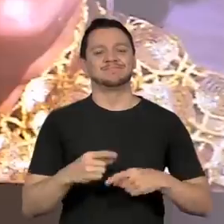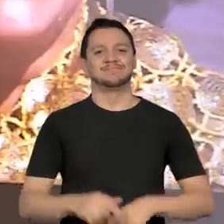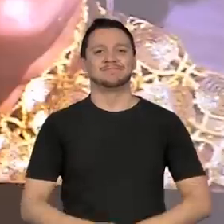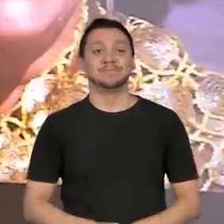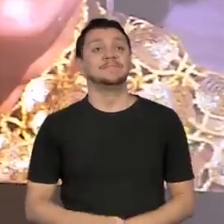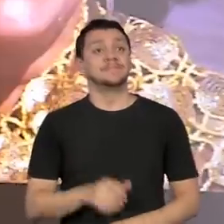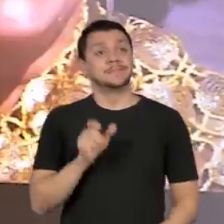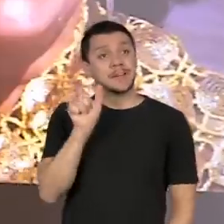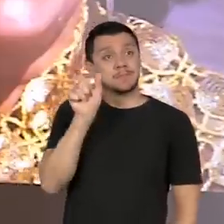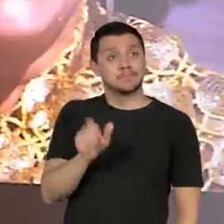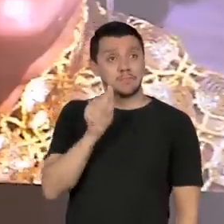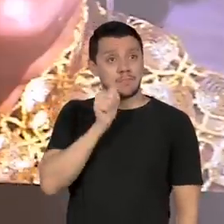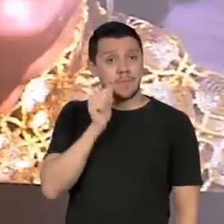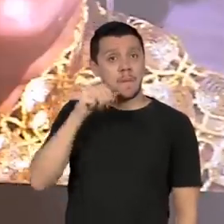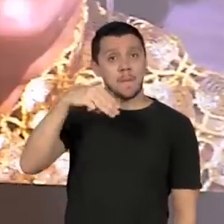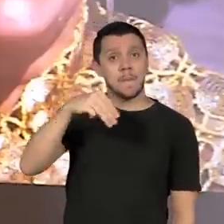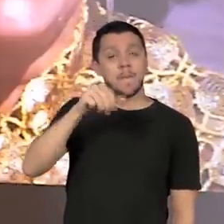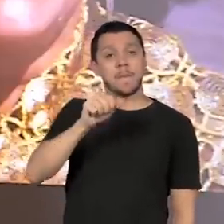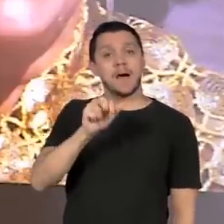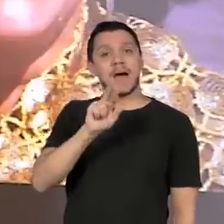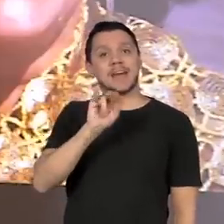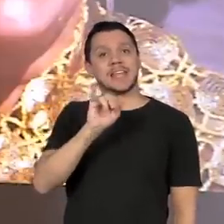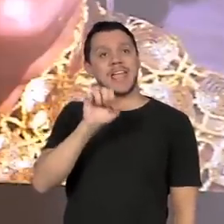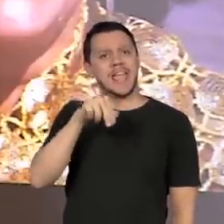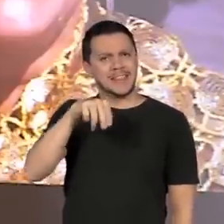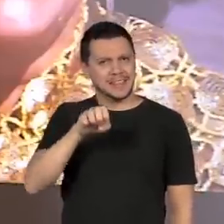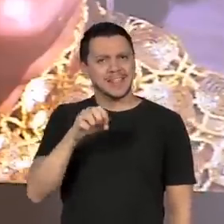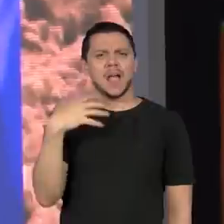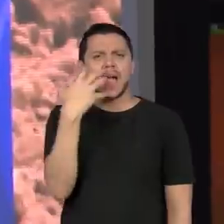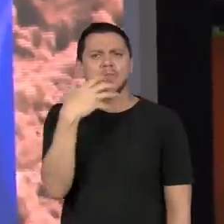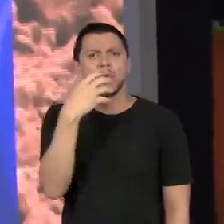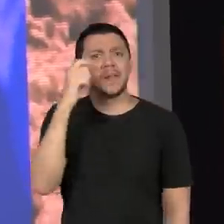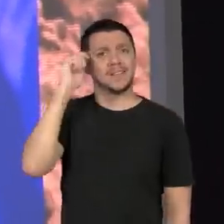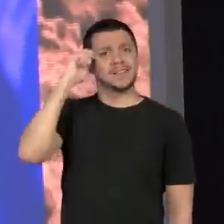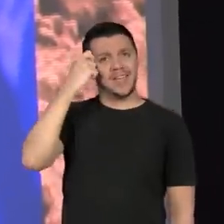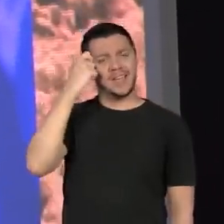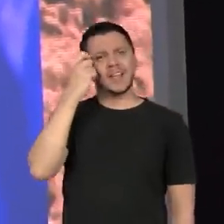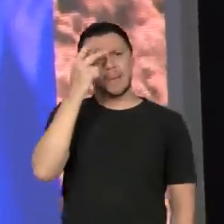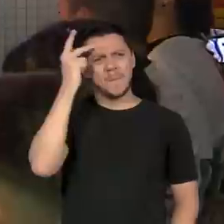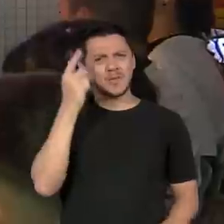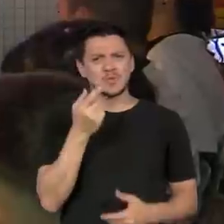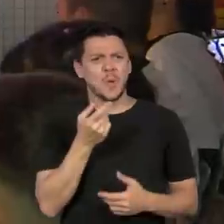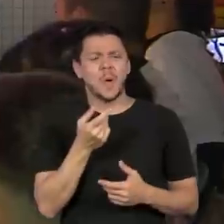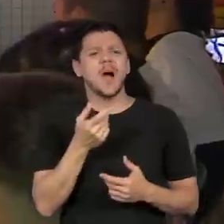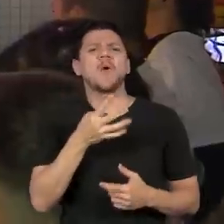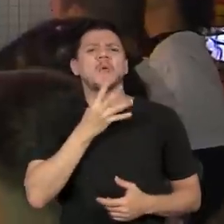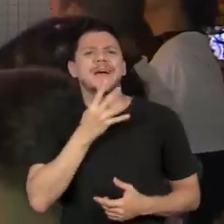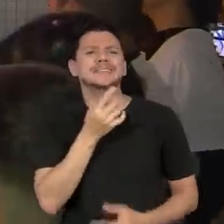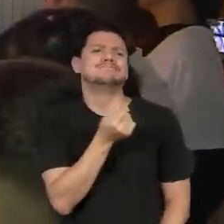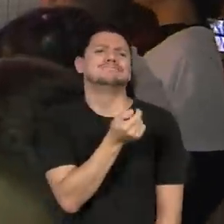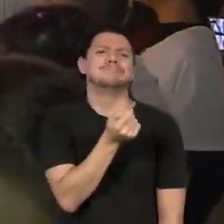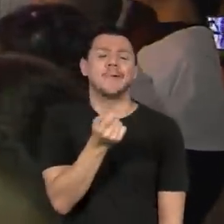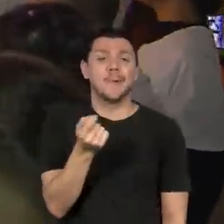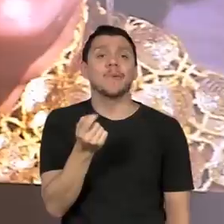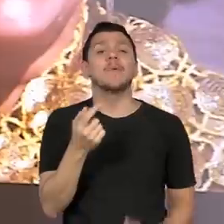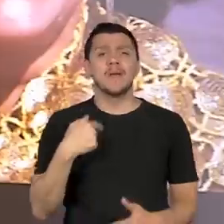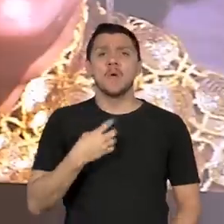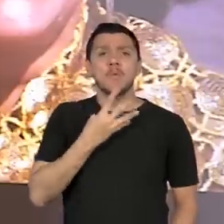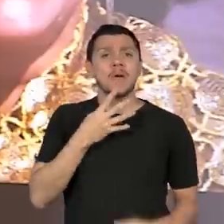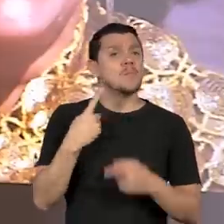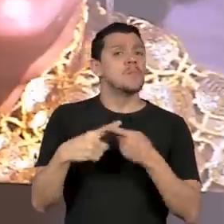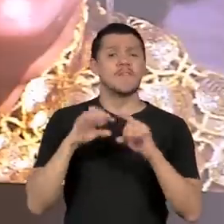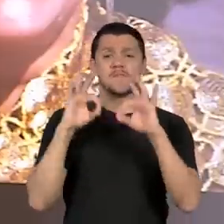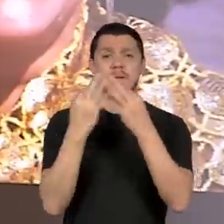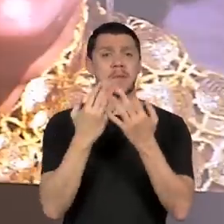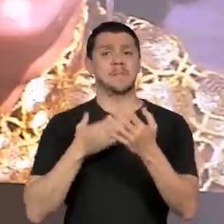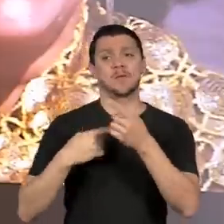Mariene é uma cantora negra que poucos conhecem. Eu conheço ela porque minha família é negra e vários cantores